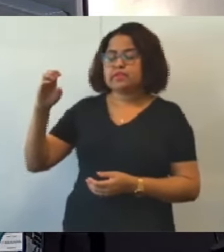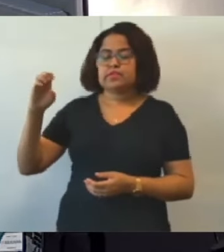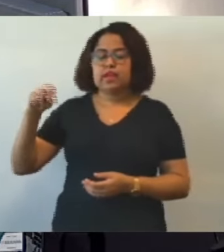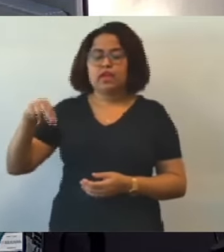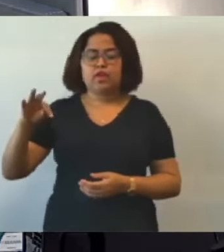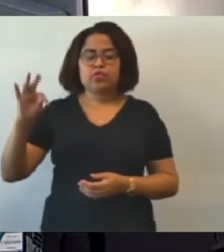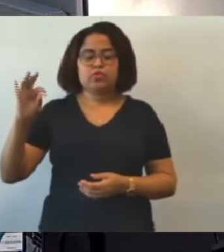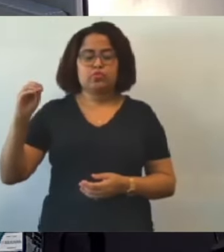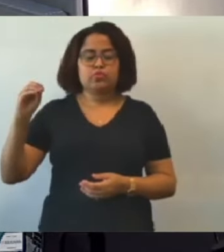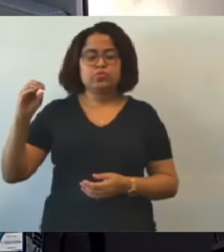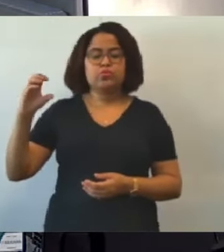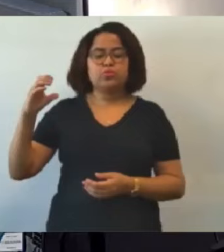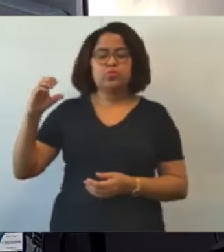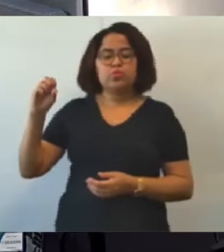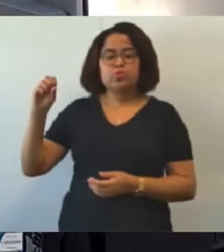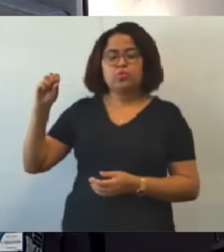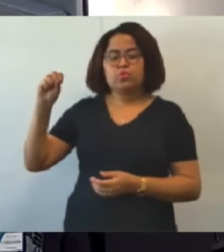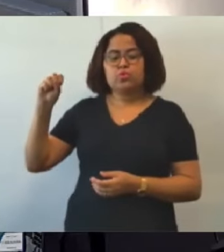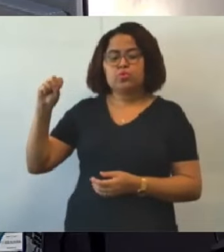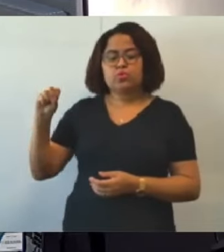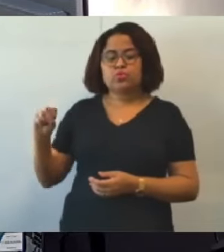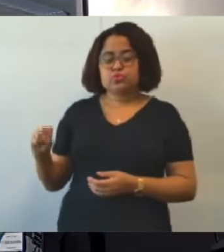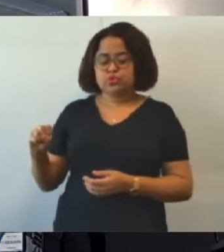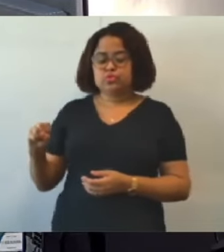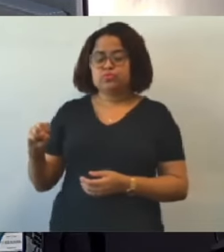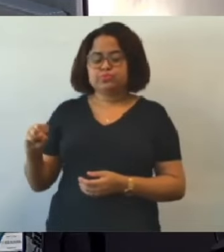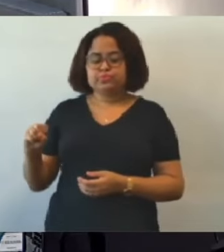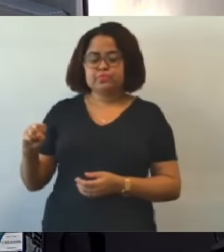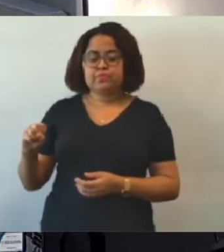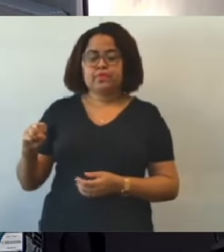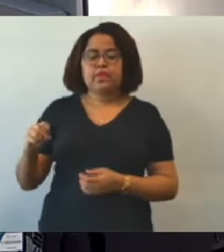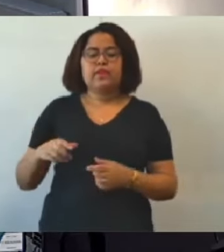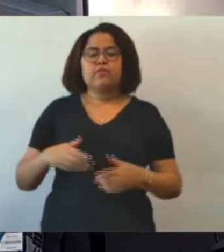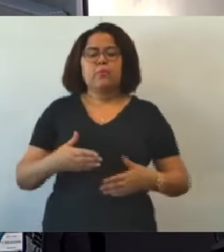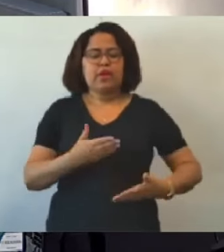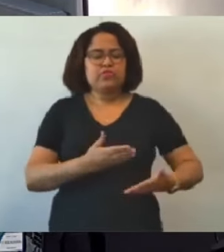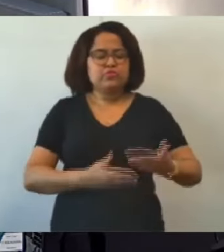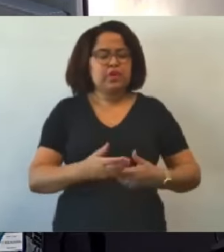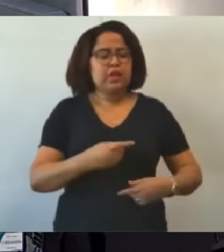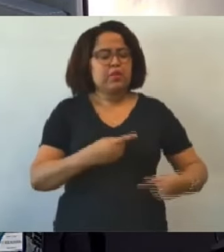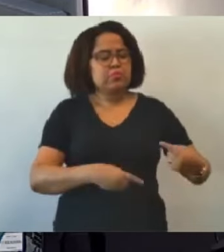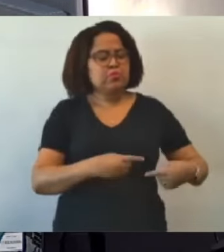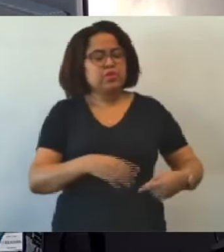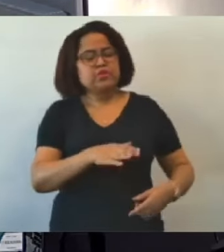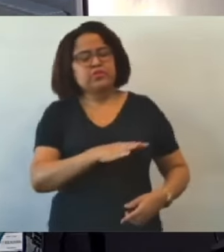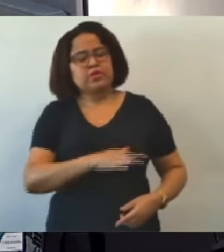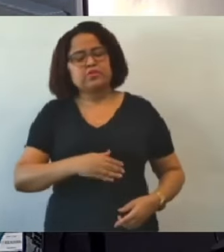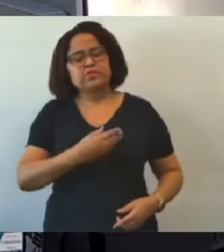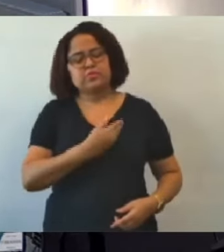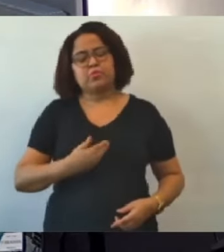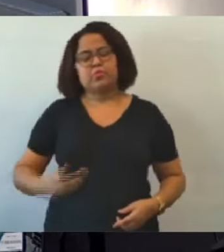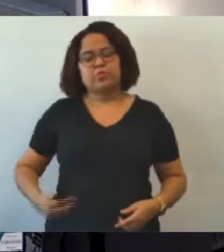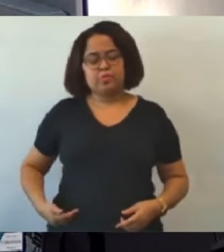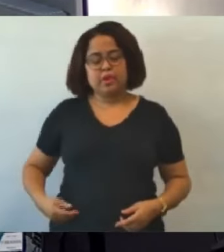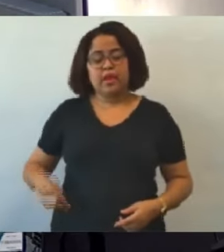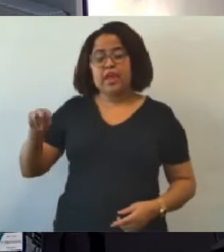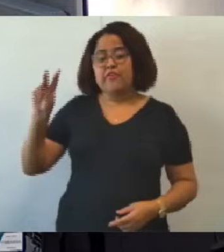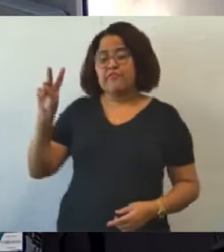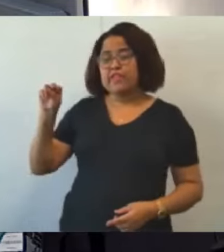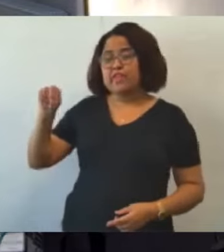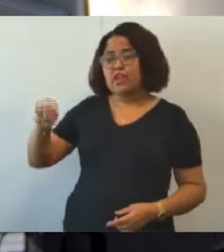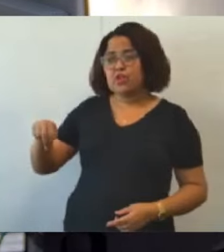ela também é cedida, uma estrutura compartilhada com outras políticas públicas. Venda Nova é alugada, ela tem uma sede exclusiva,